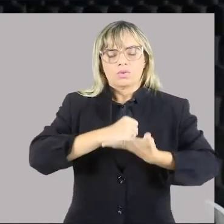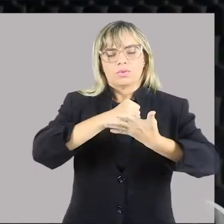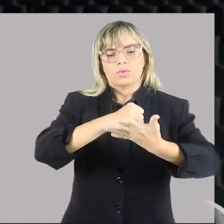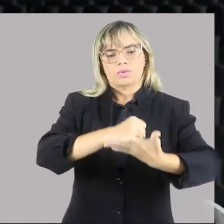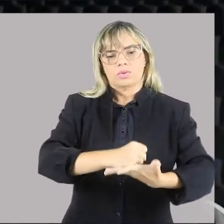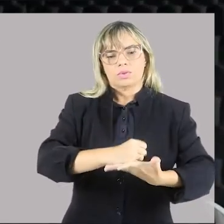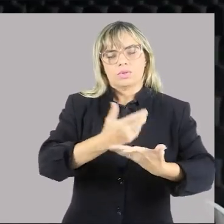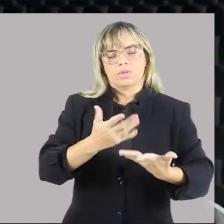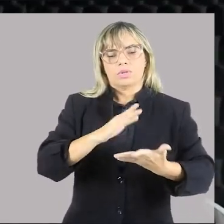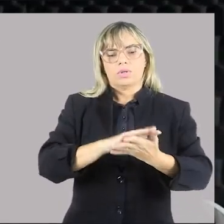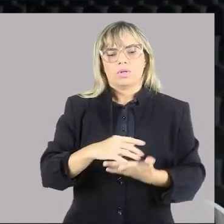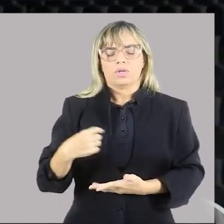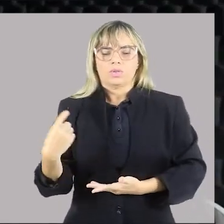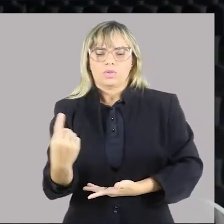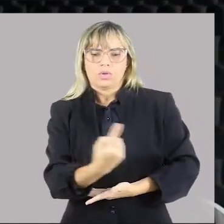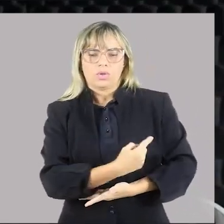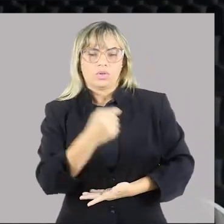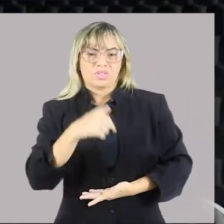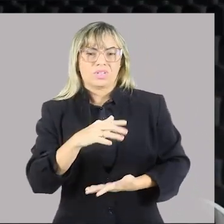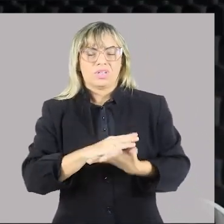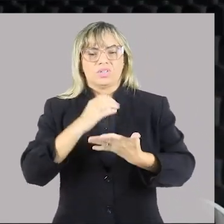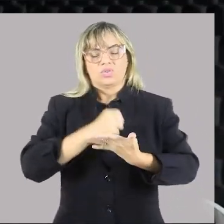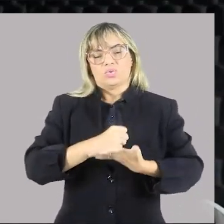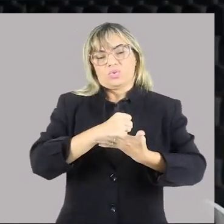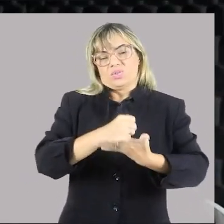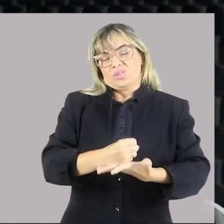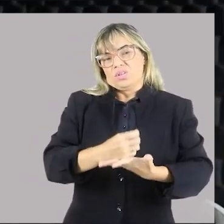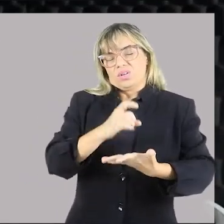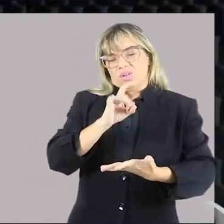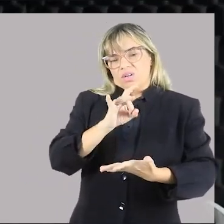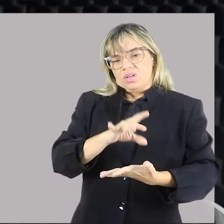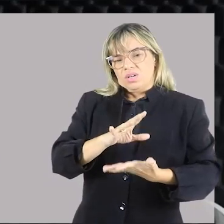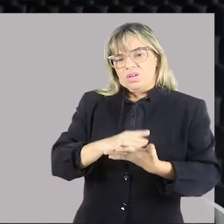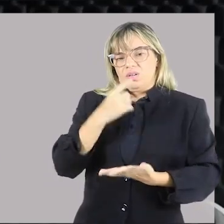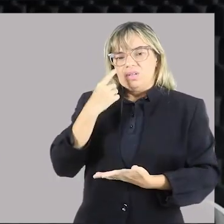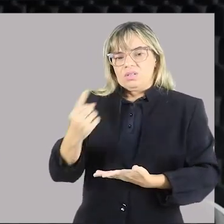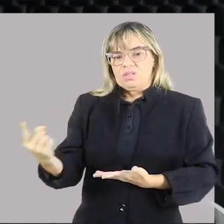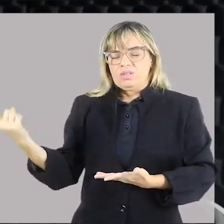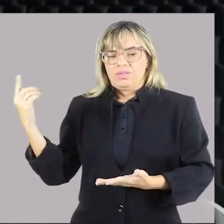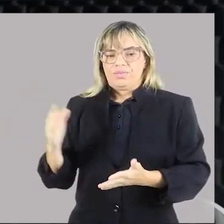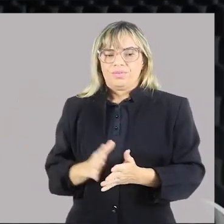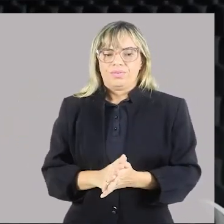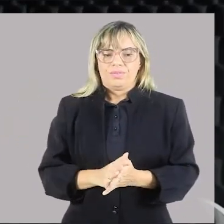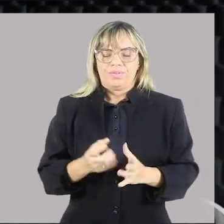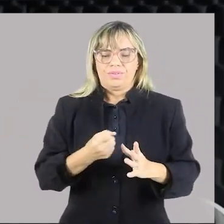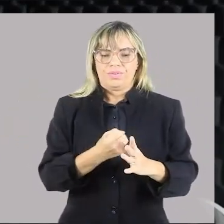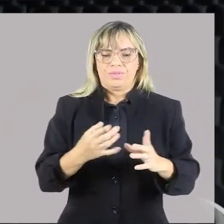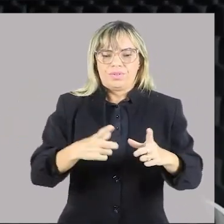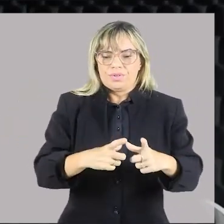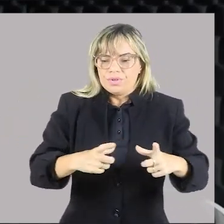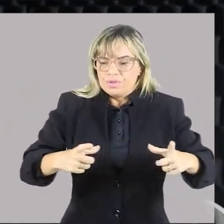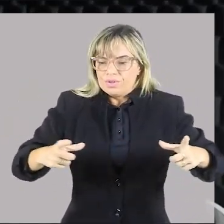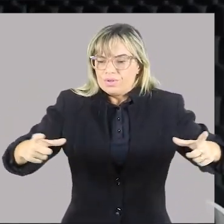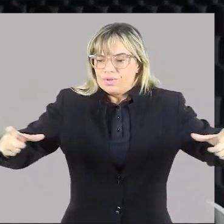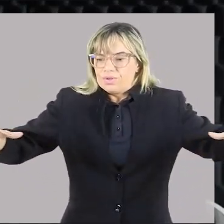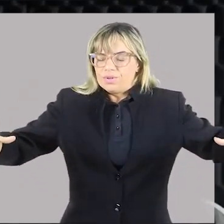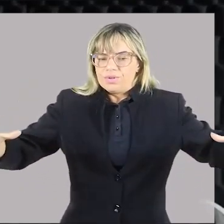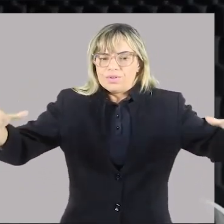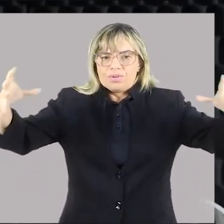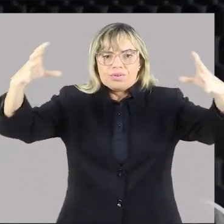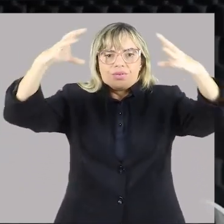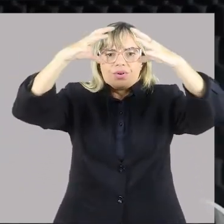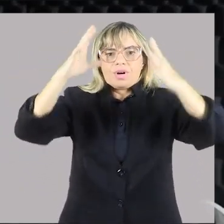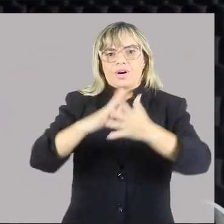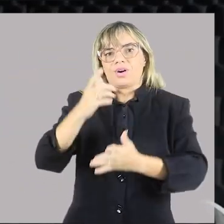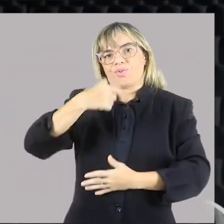Mas só que a nossa parcela de contribuição é para aumentar esse problema porque a conscientização